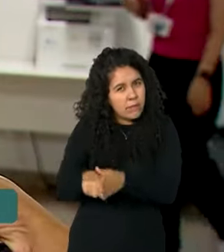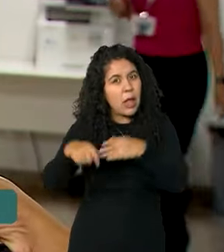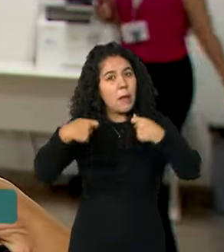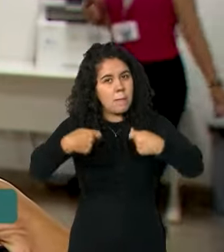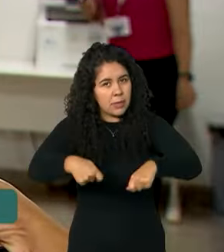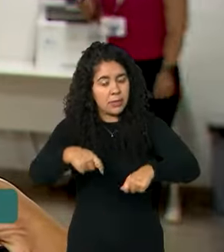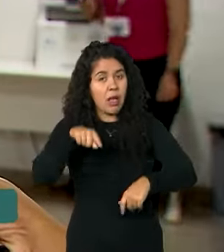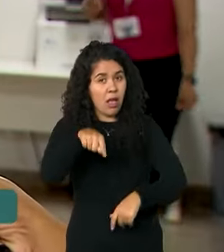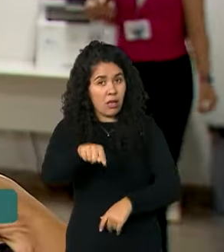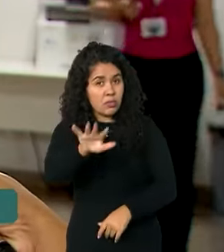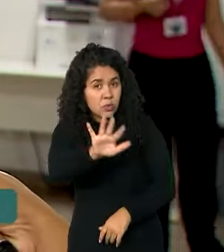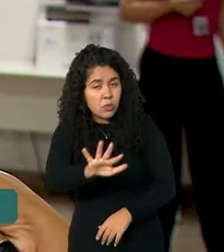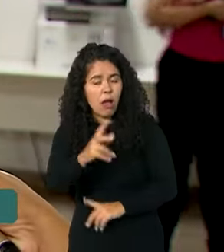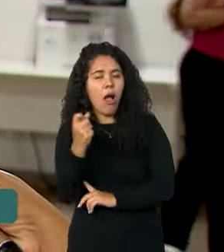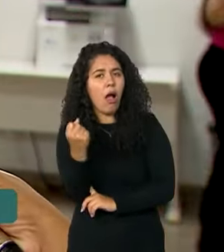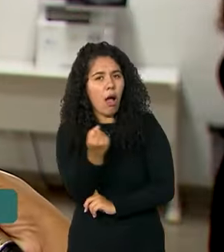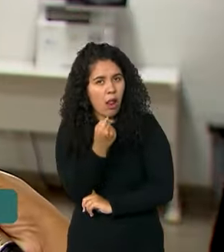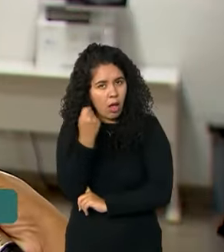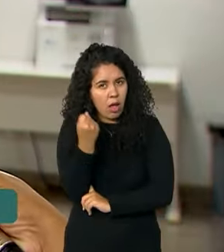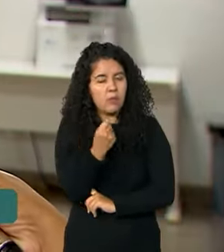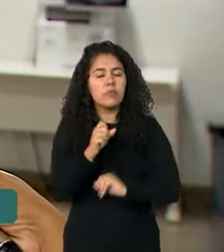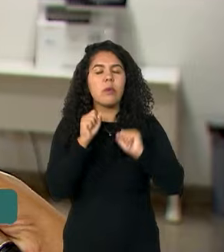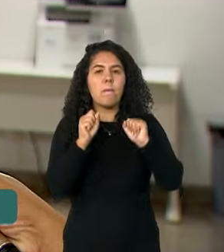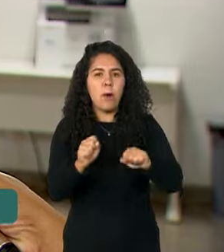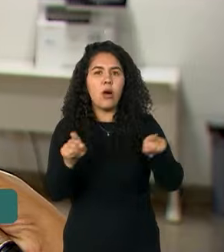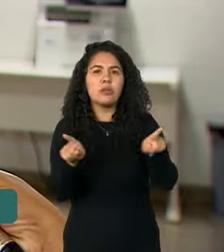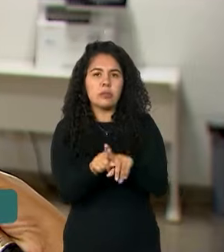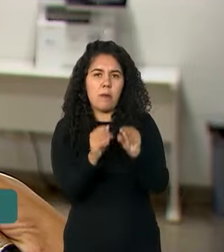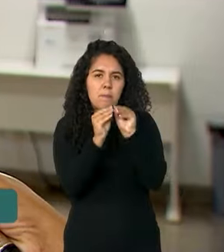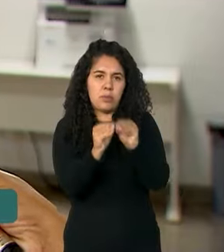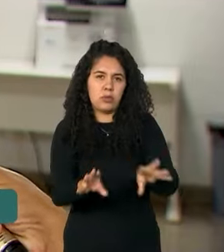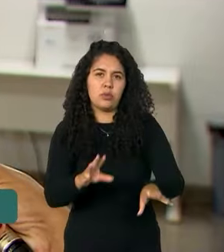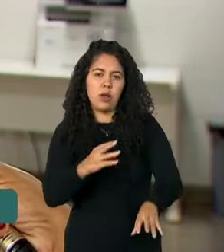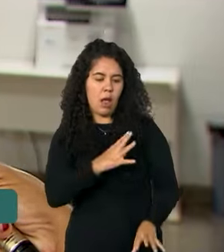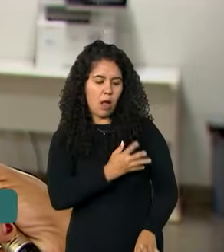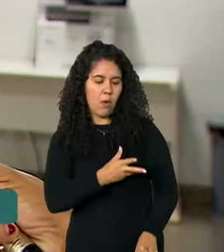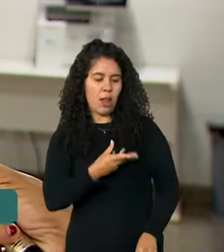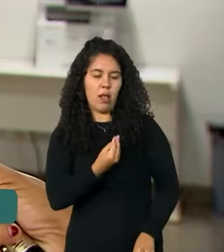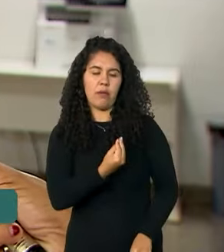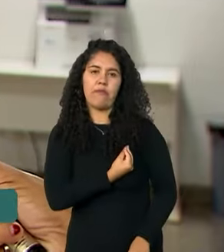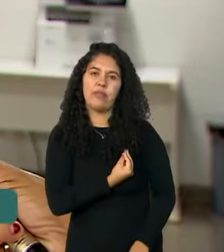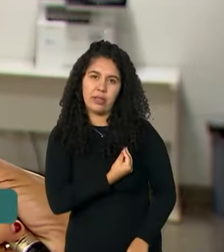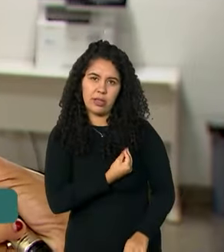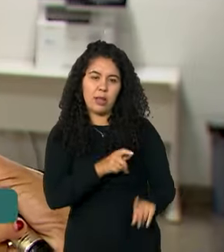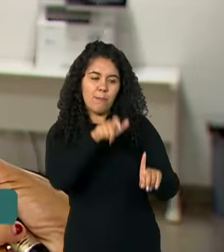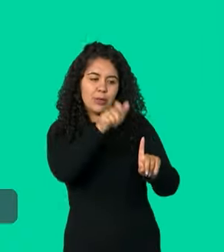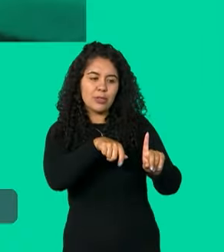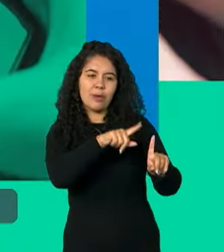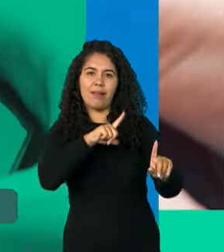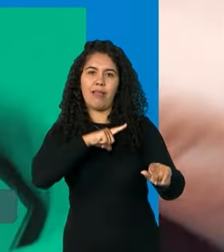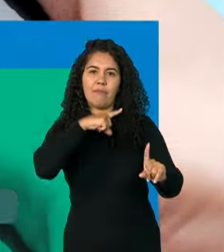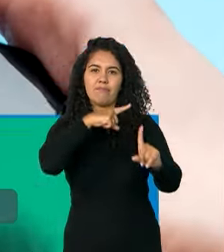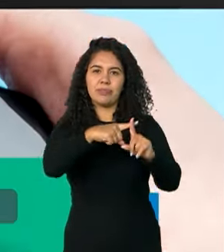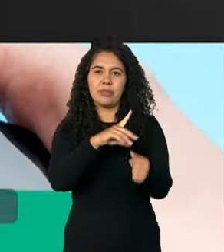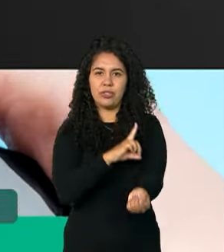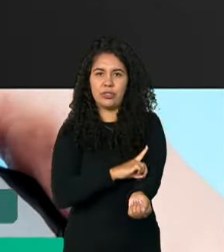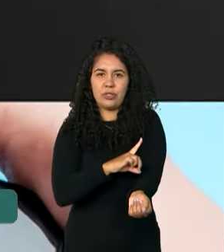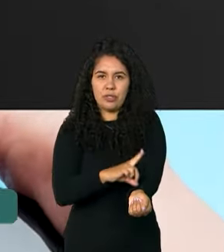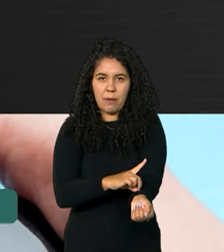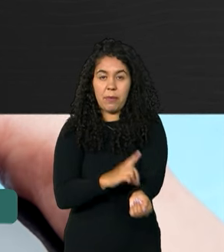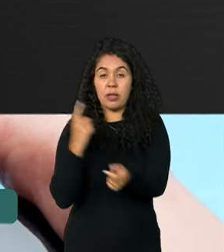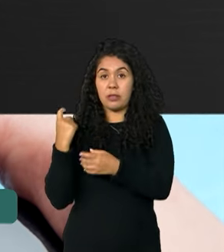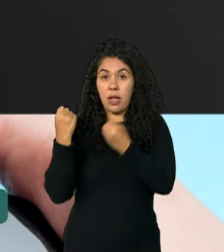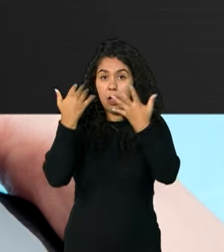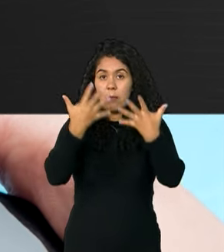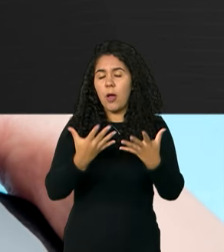condição grave que pode impactar muito na qualidade de vida da pessoa que tem o diabetes. O diabetes pode